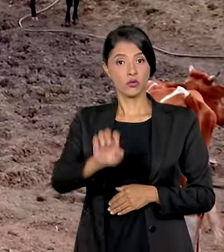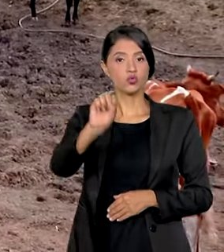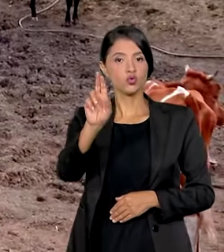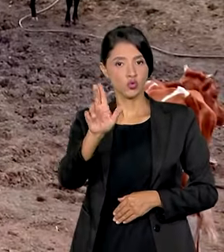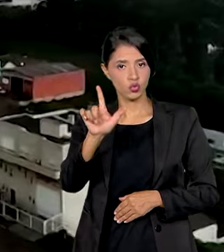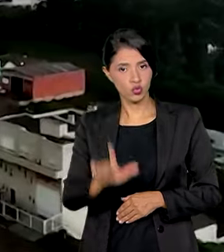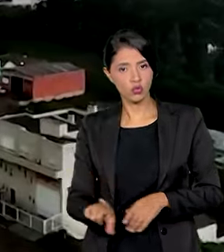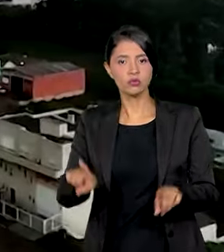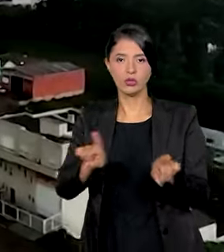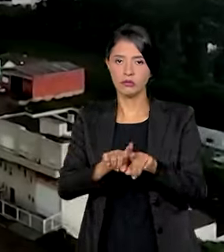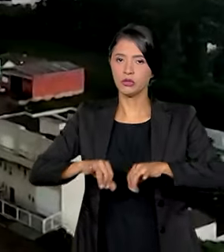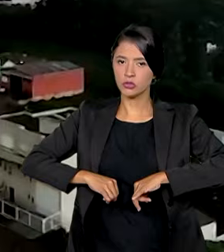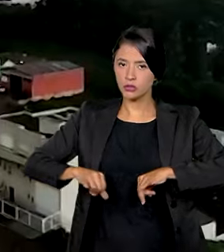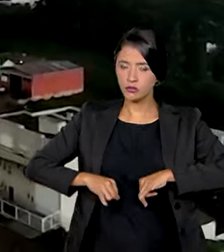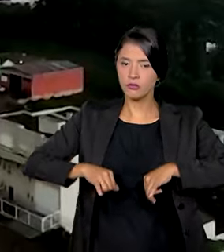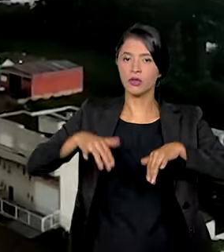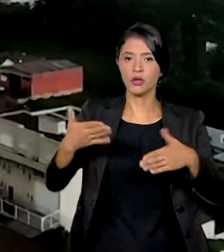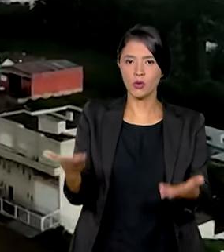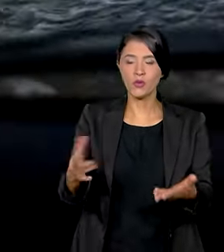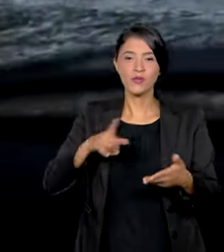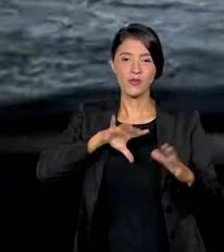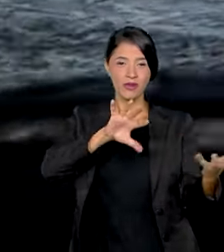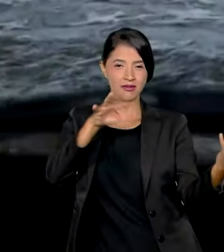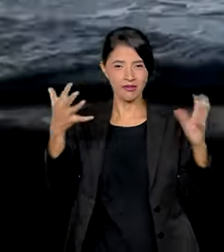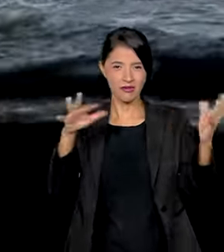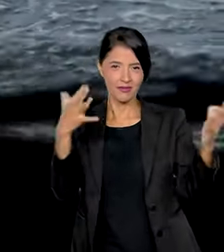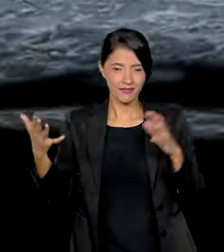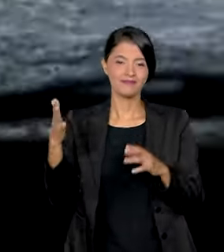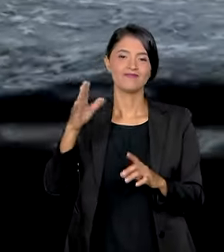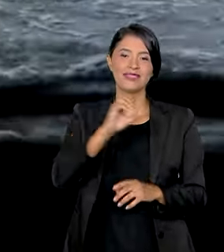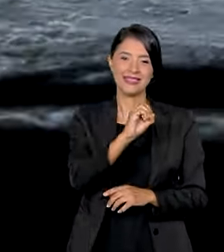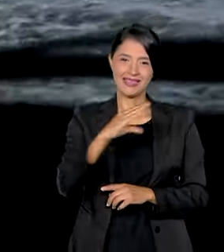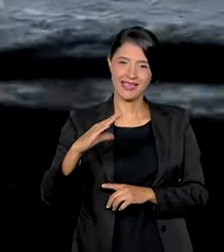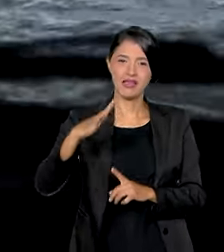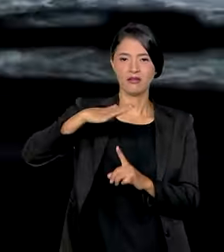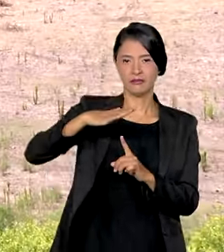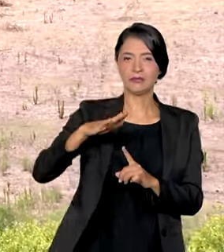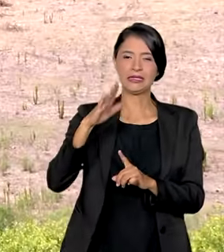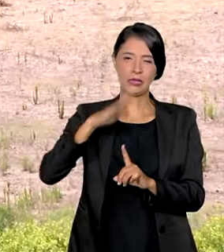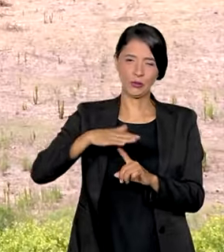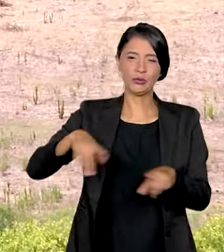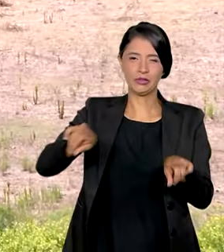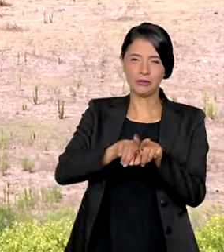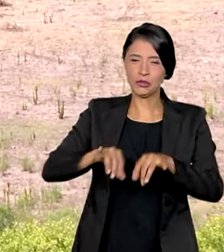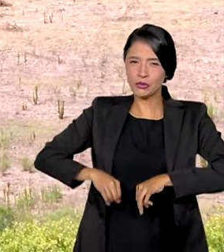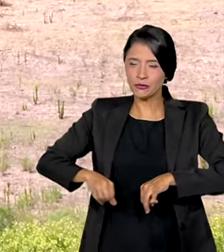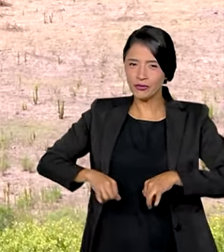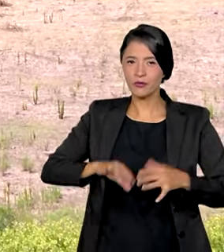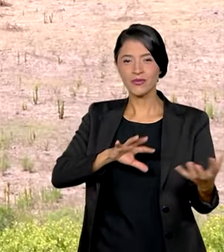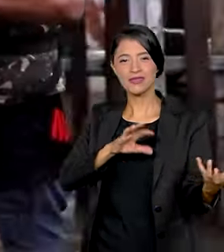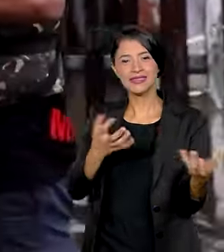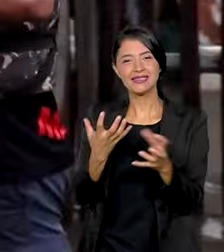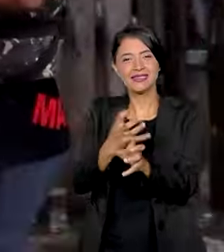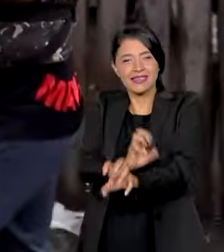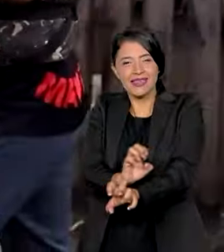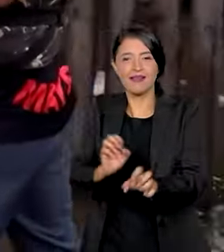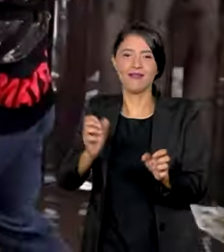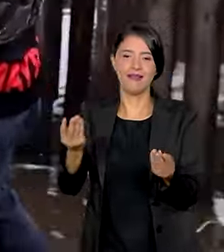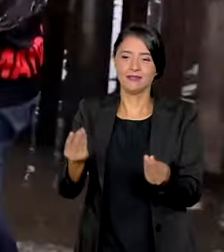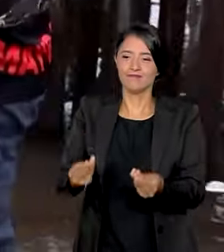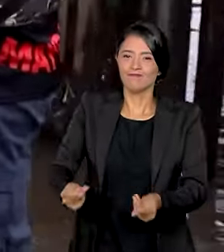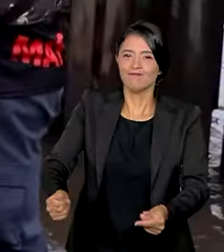sentiu bastante os efeitos climáticos e catarinenses e gaúchos viveram um ano de extremos, que foi da seca a